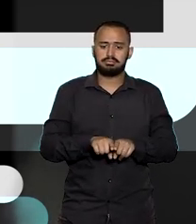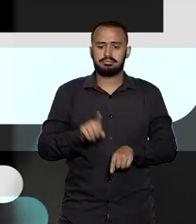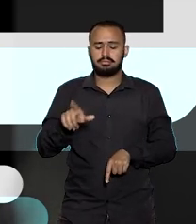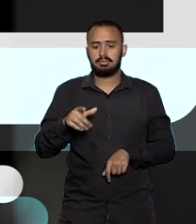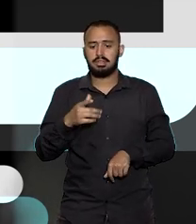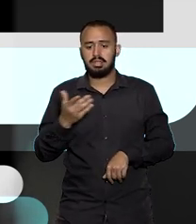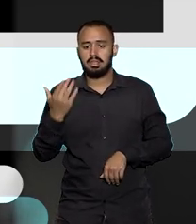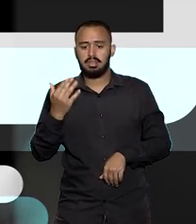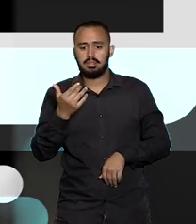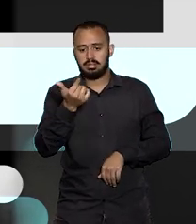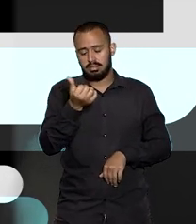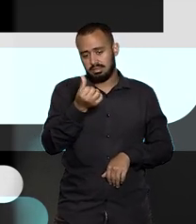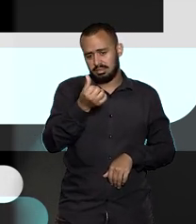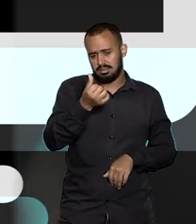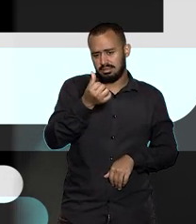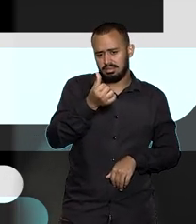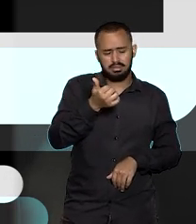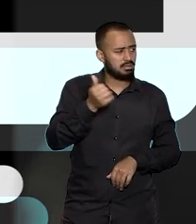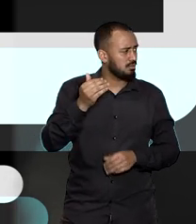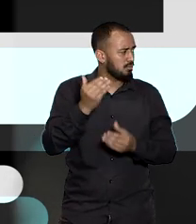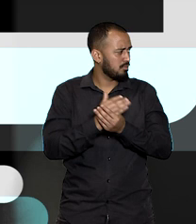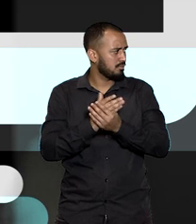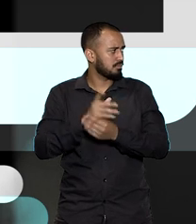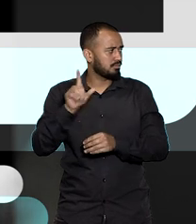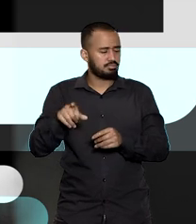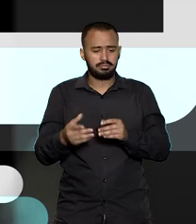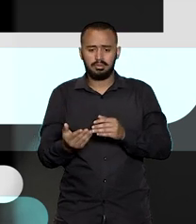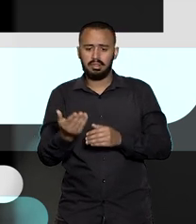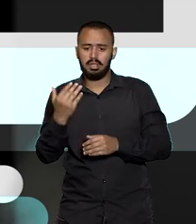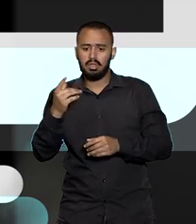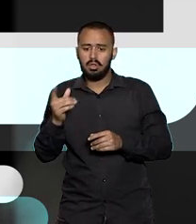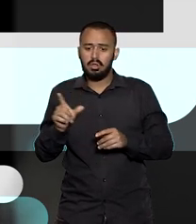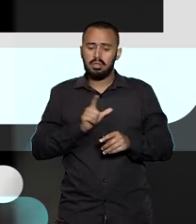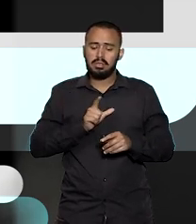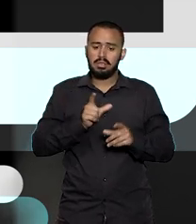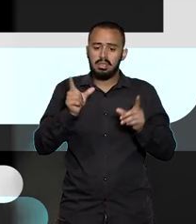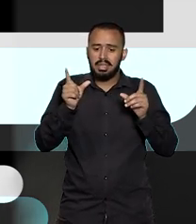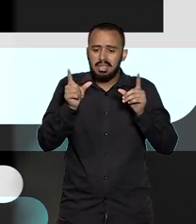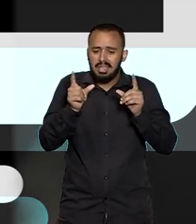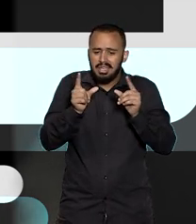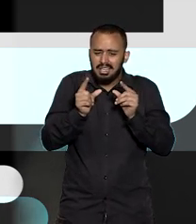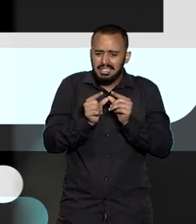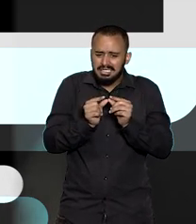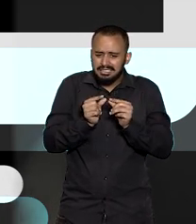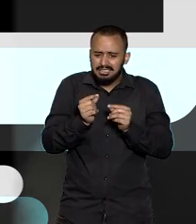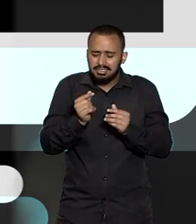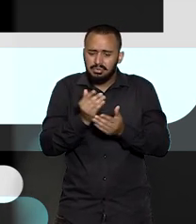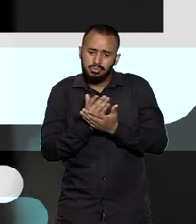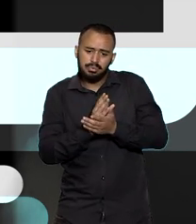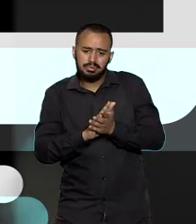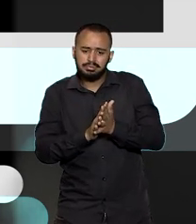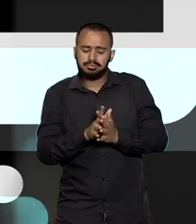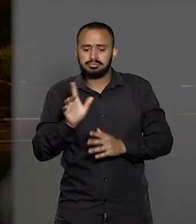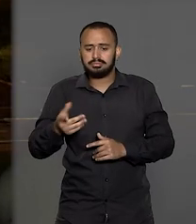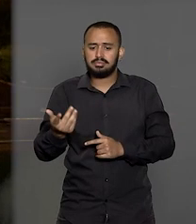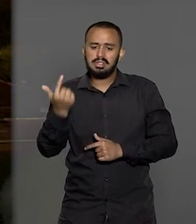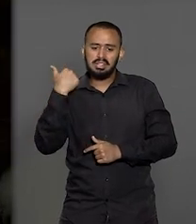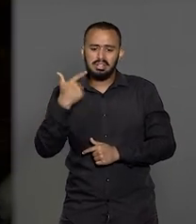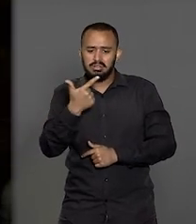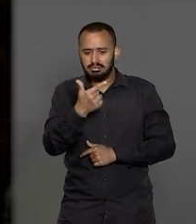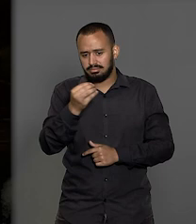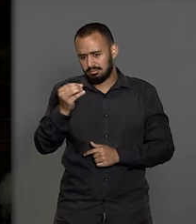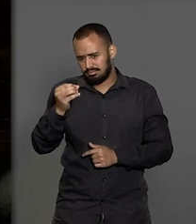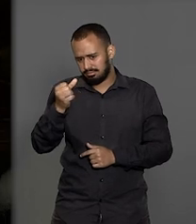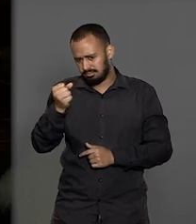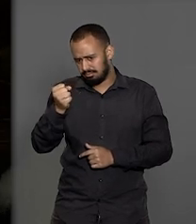.300 processos. Atualmente, o índice de dependências é o menor registrado desde 2008. A partir